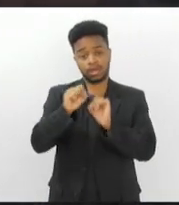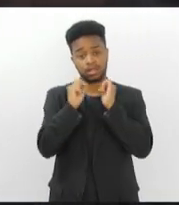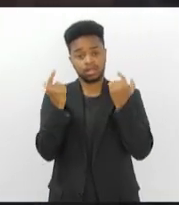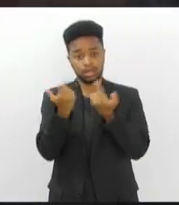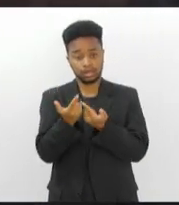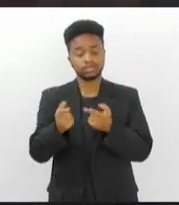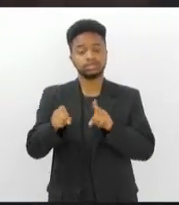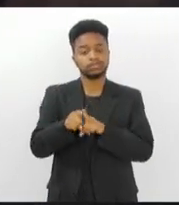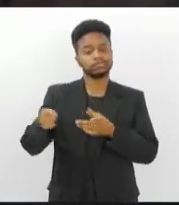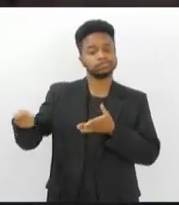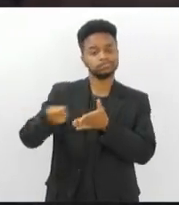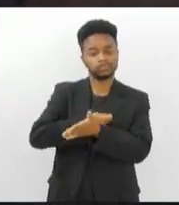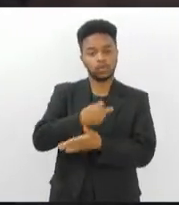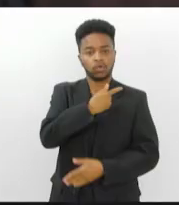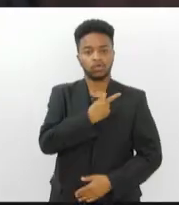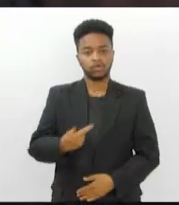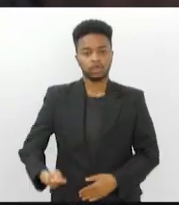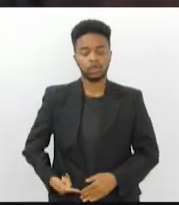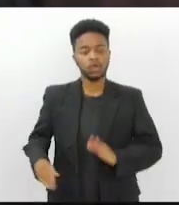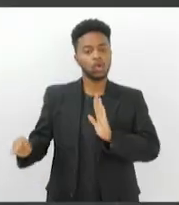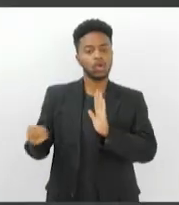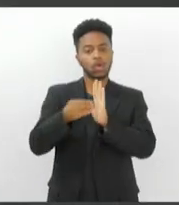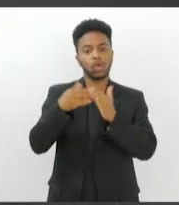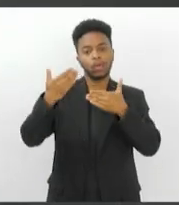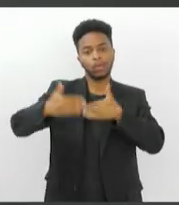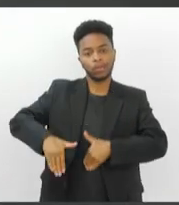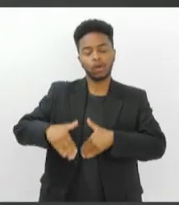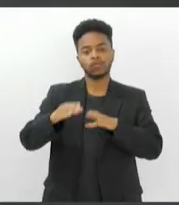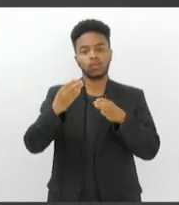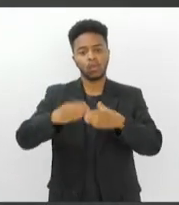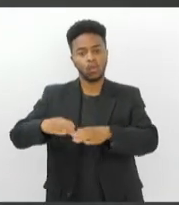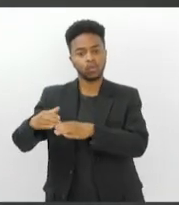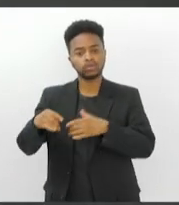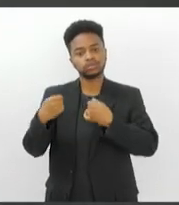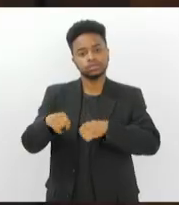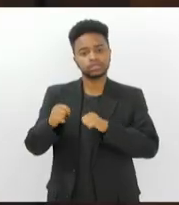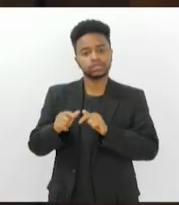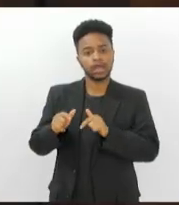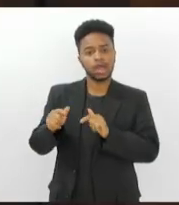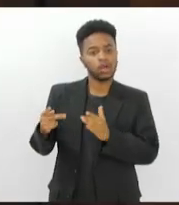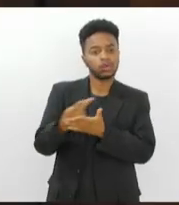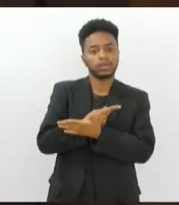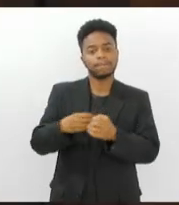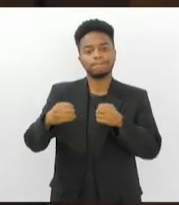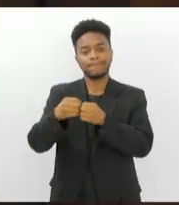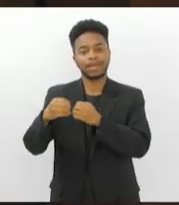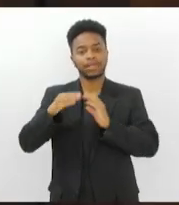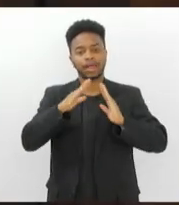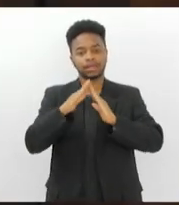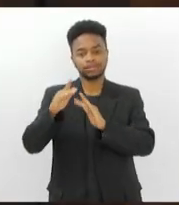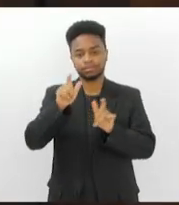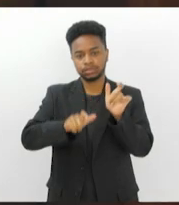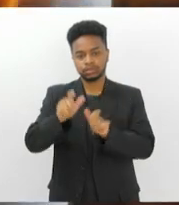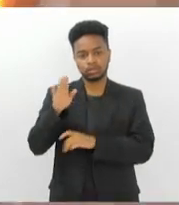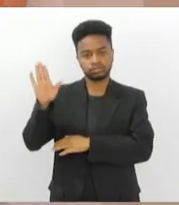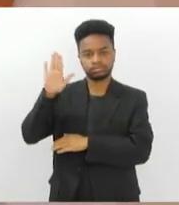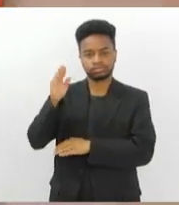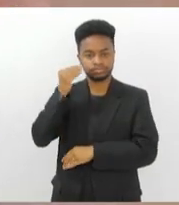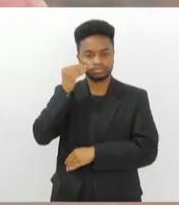sancionada pelo governador estabelece que as provas de concursos públicos sejam aplicadas perto da residência do candidato.